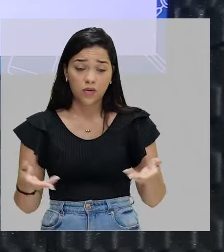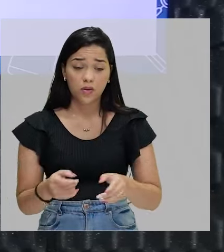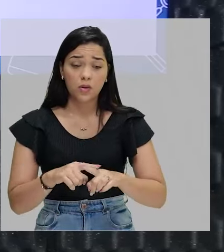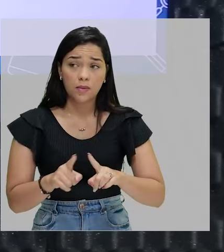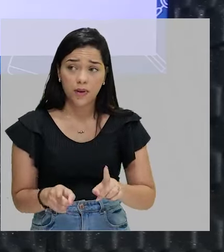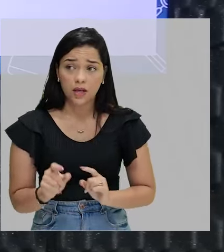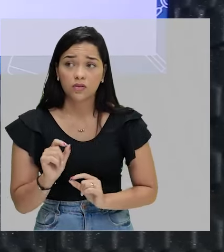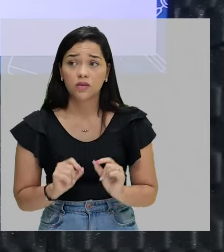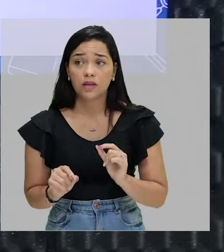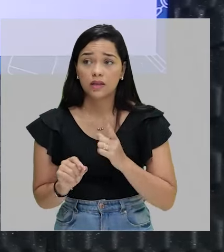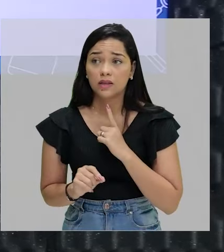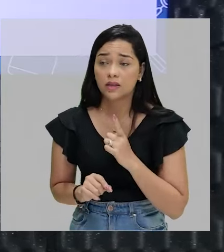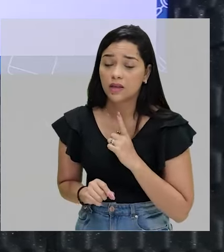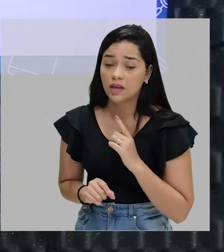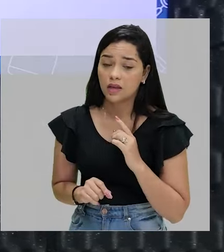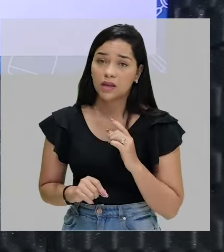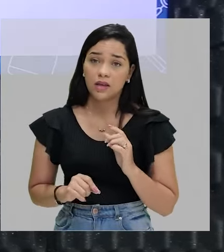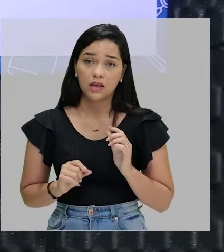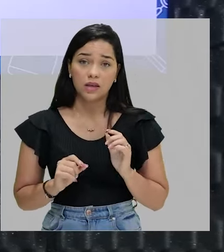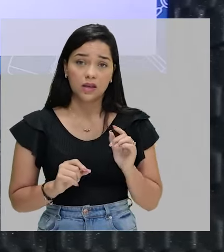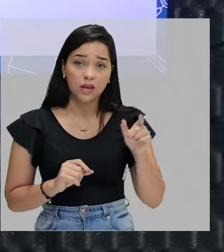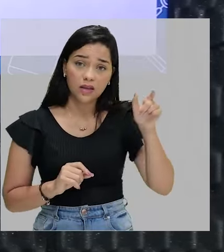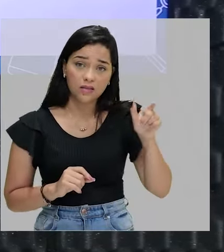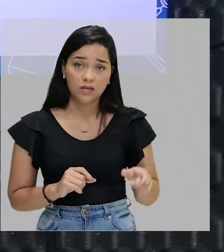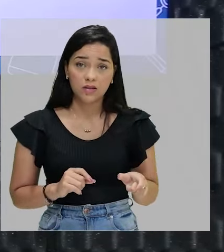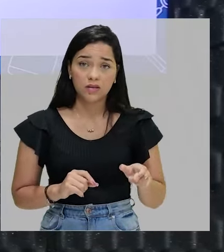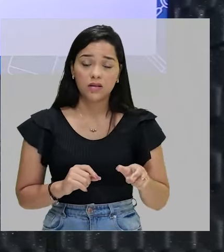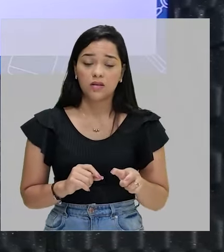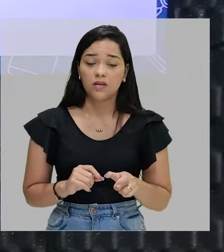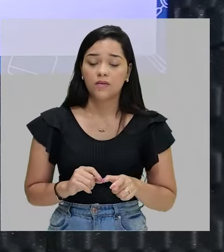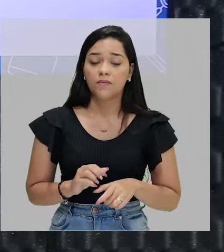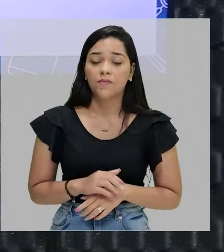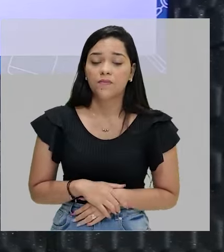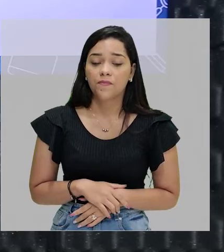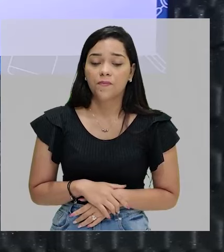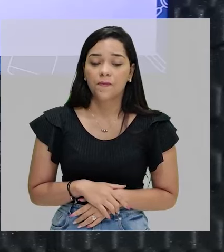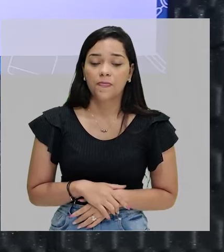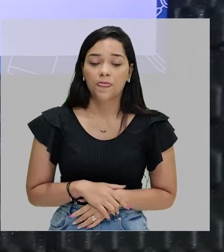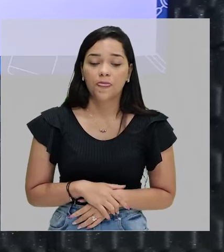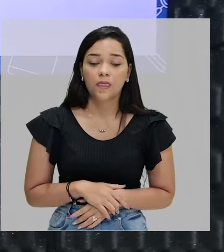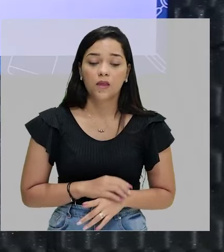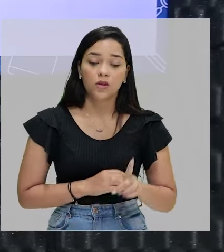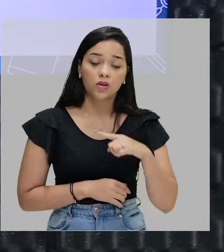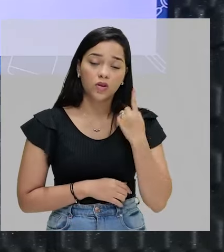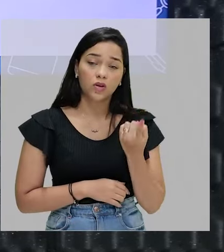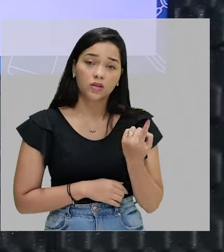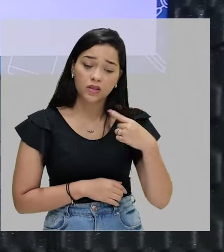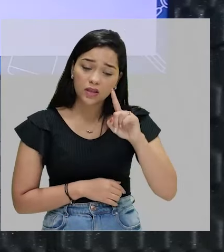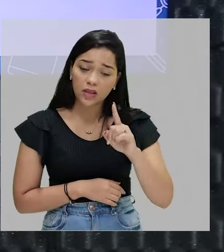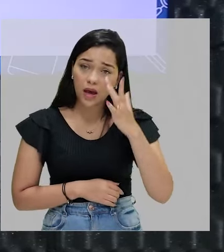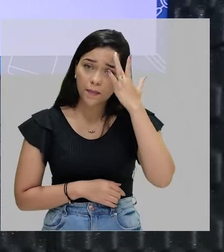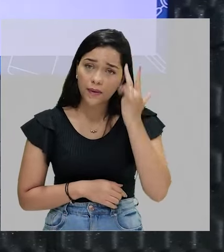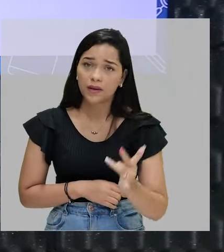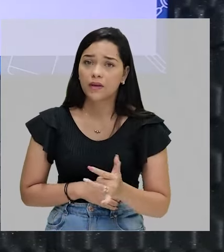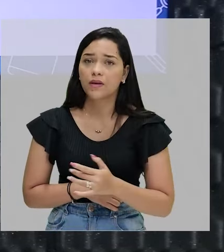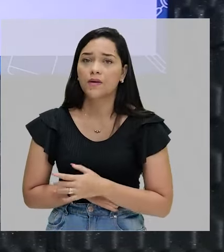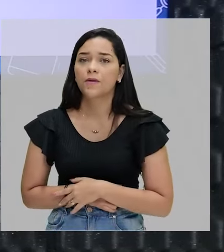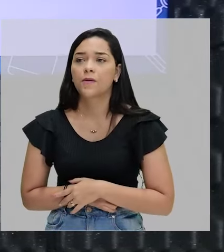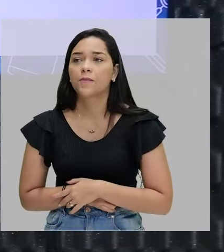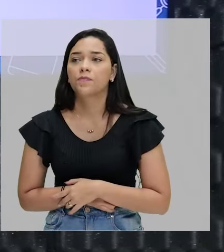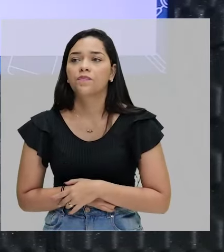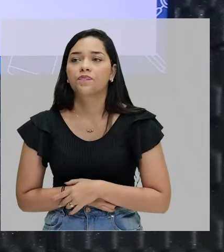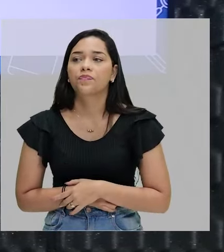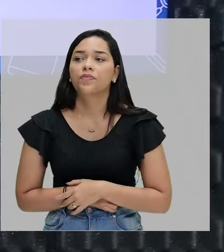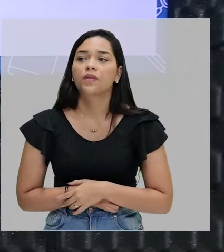indicação é estado, não é ação. Tá bom? E iremos amanhã, futuro. Então, eu coloquei aqui as